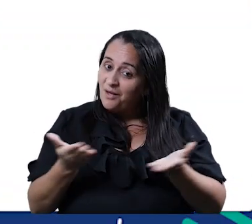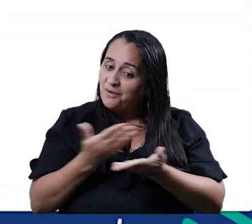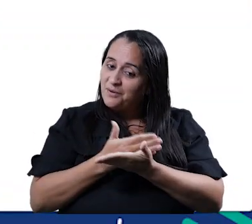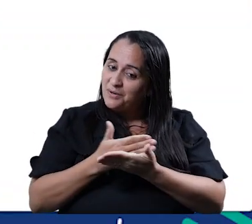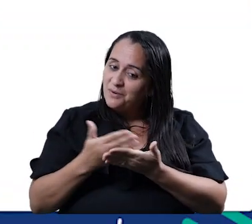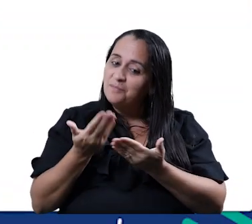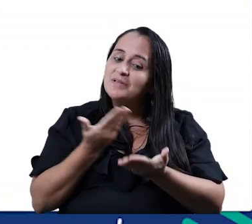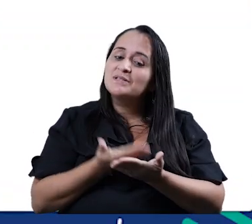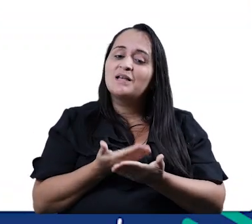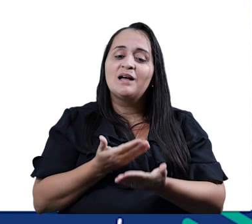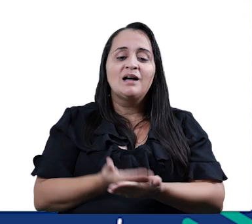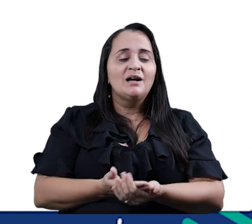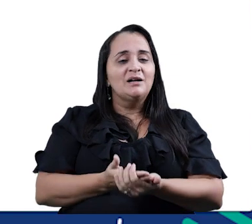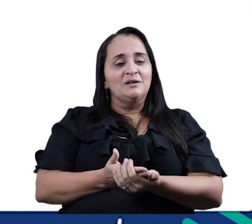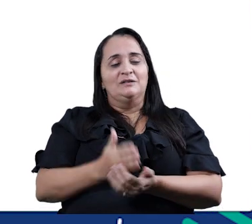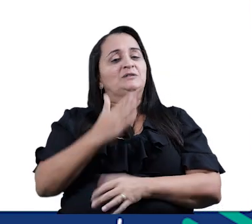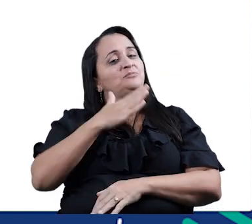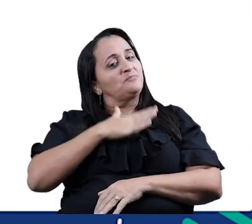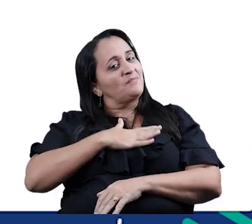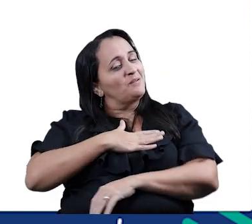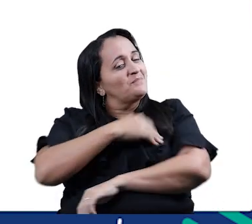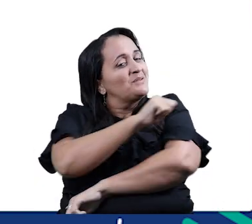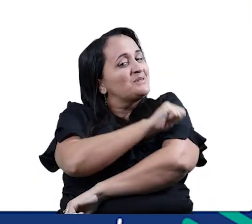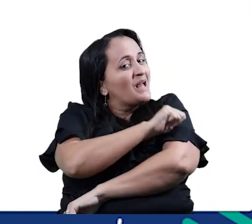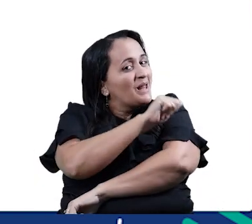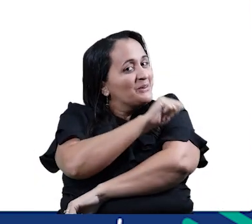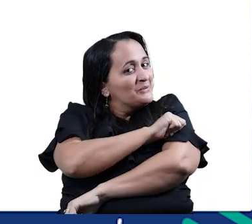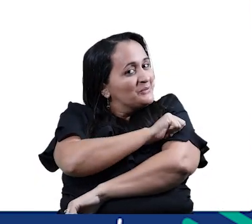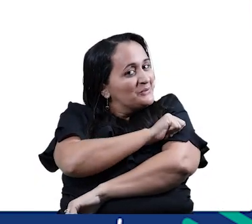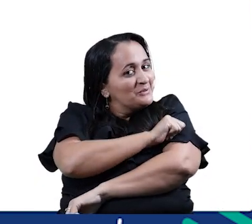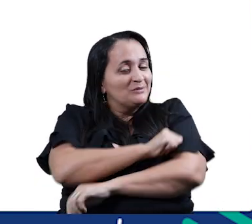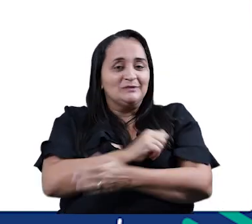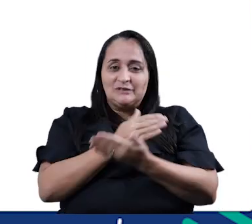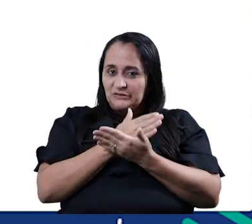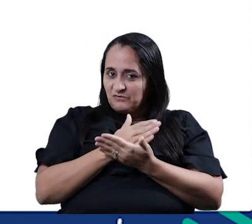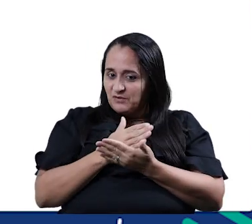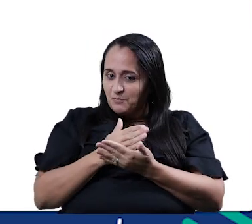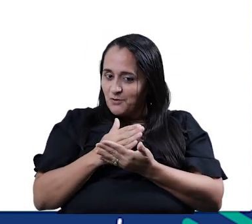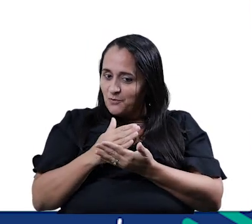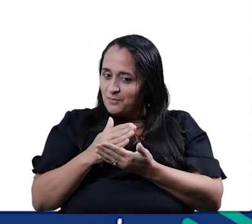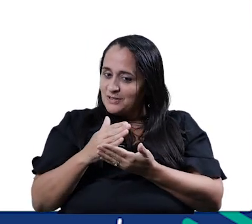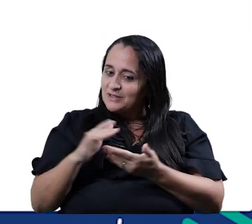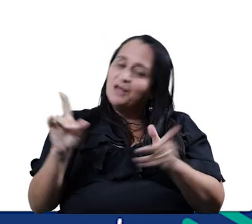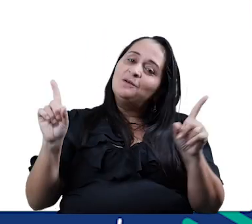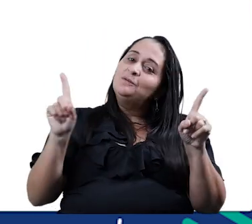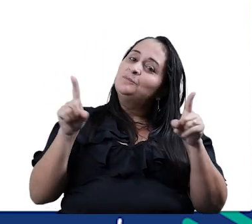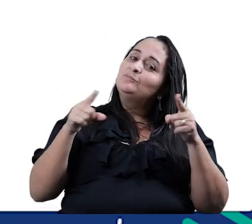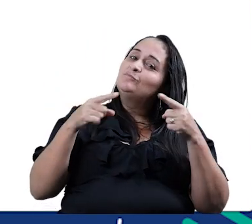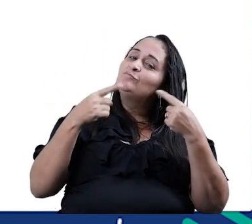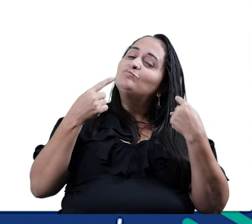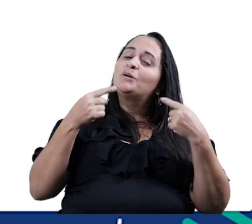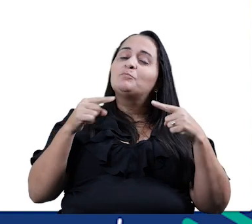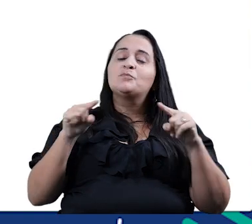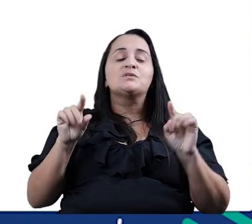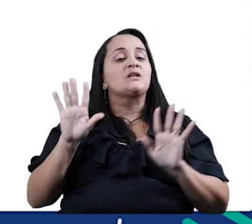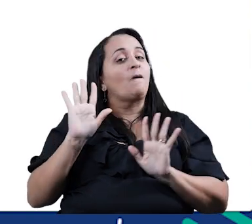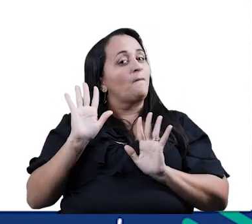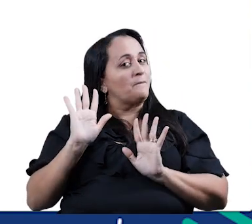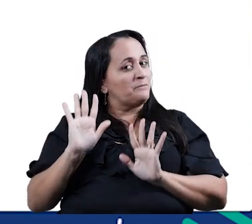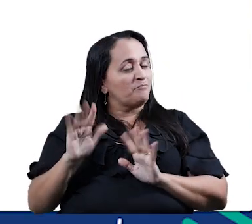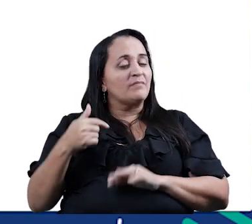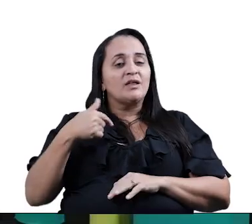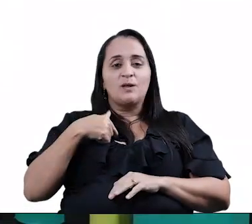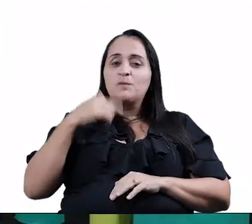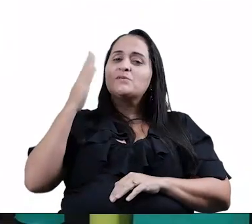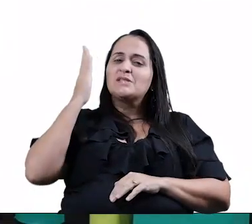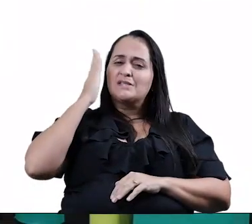É isso aí, meus alunos. Vamos lá começar com uma canção. Eu sei que essa canção